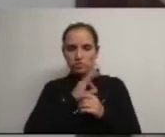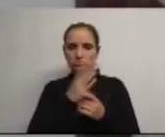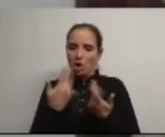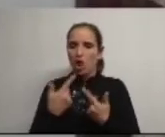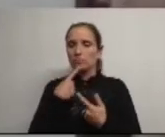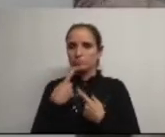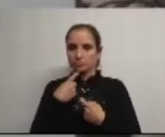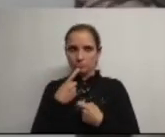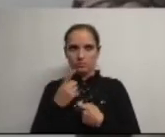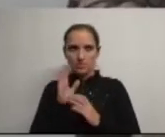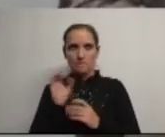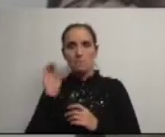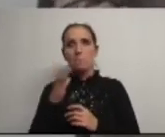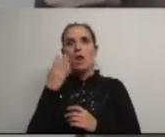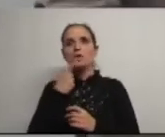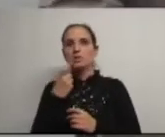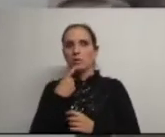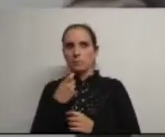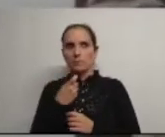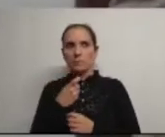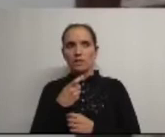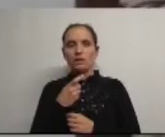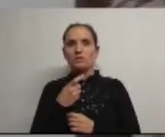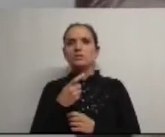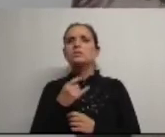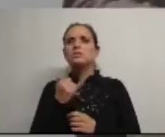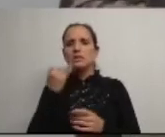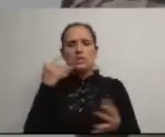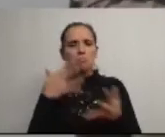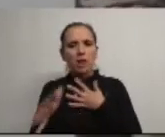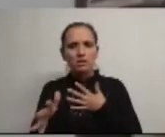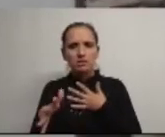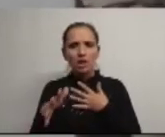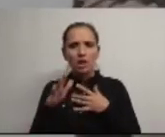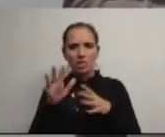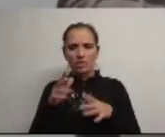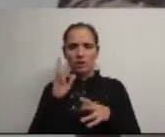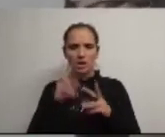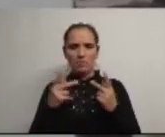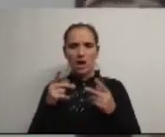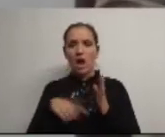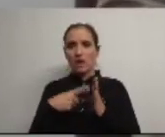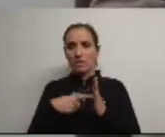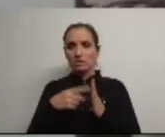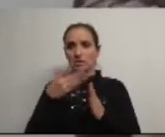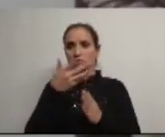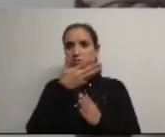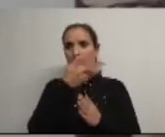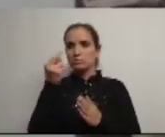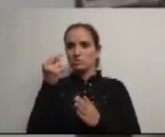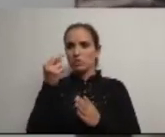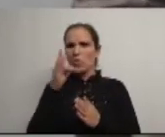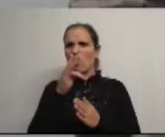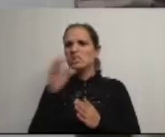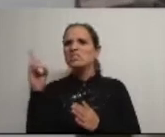questões primeira questão índice de transparência municipal a Águeda passou do 13º lugar para o